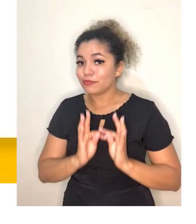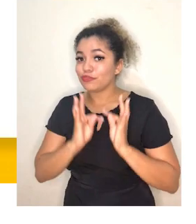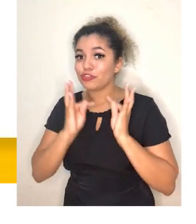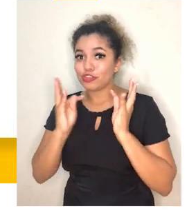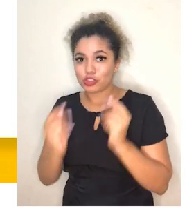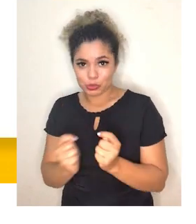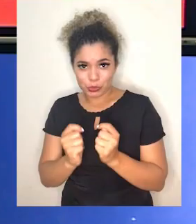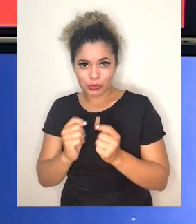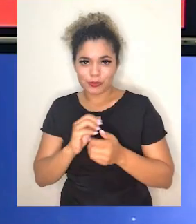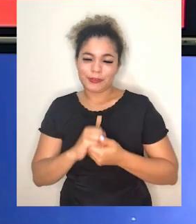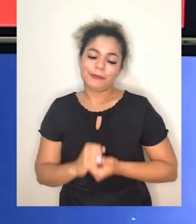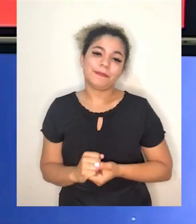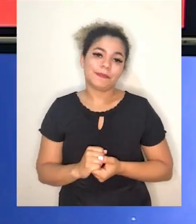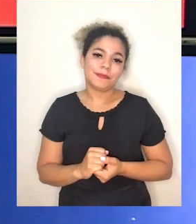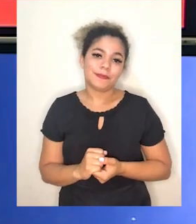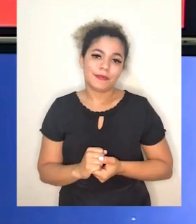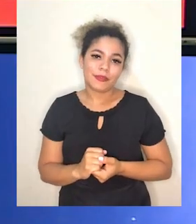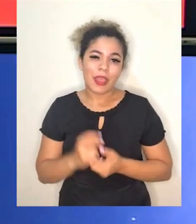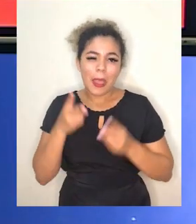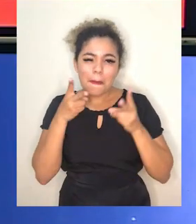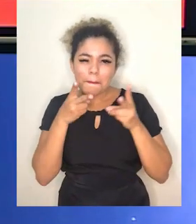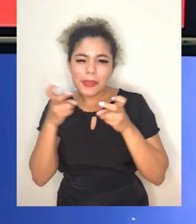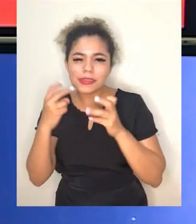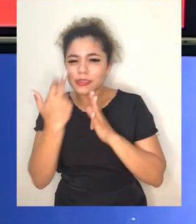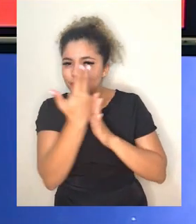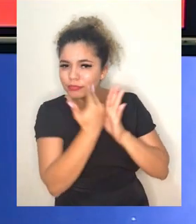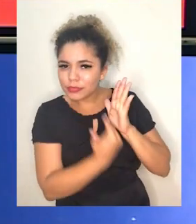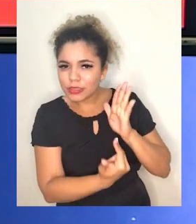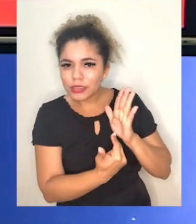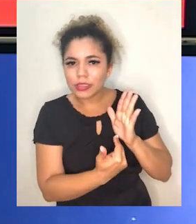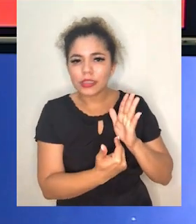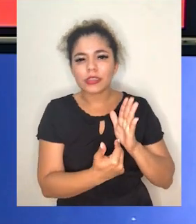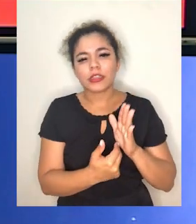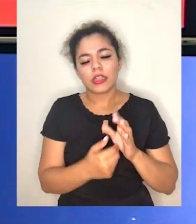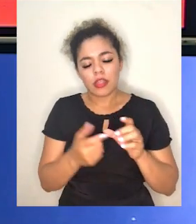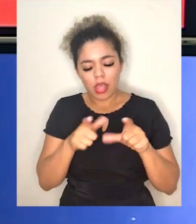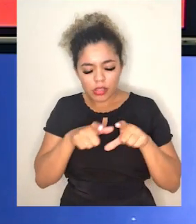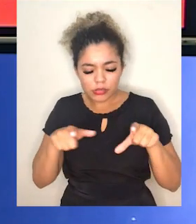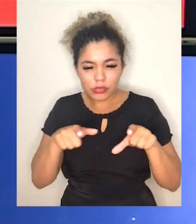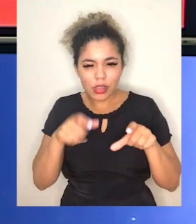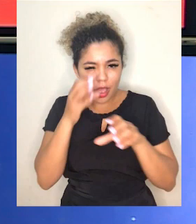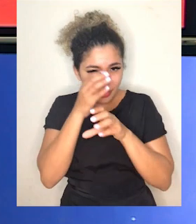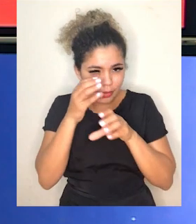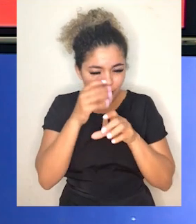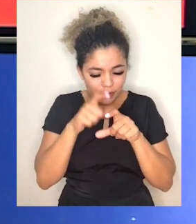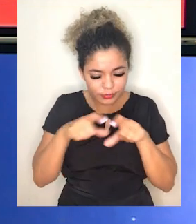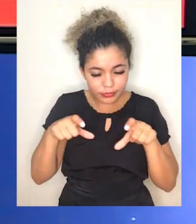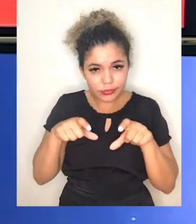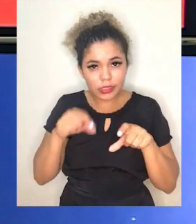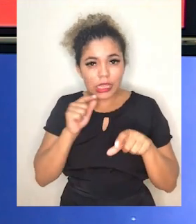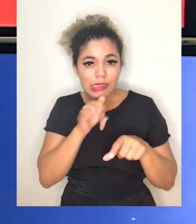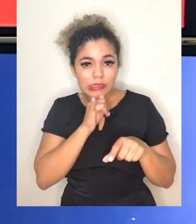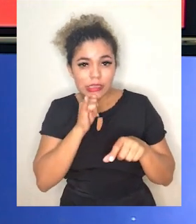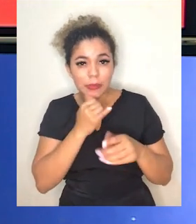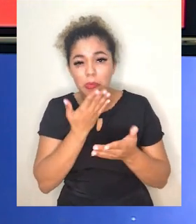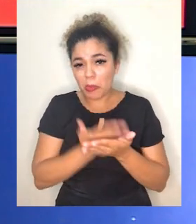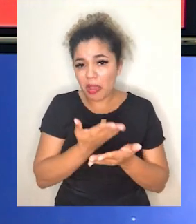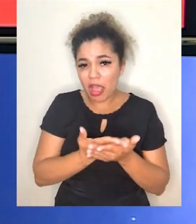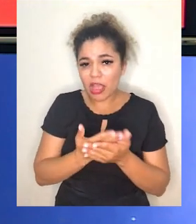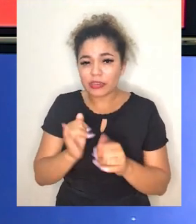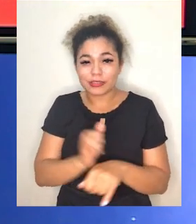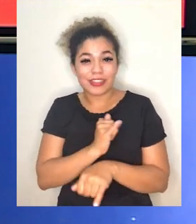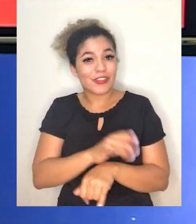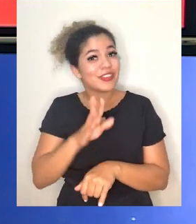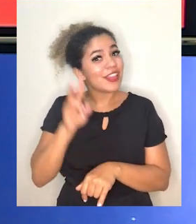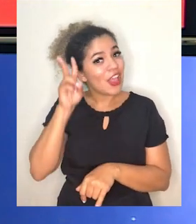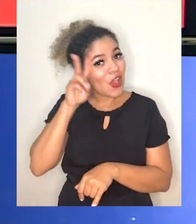os tipos sanguíneos. Vamos analisar a imagem de umas lâminas de laboratório. Pode ser feita em uma aula, por exemplo. Quando você tiver essa